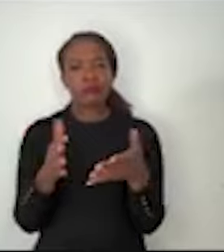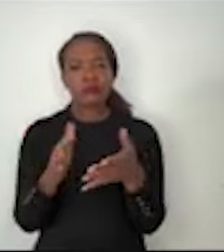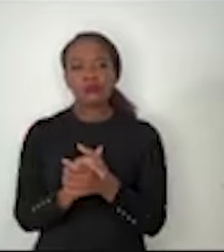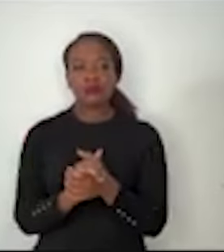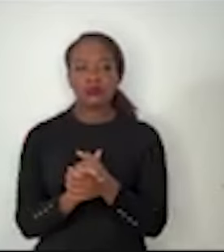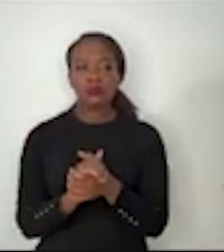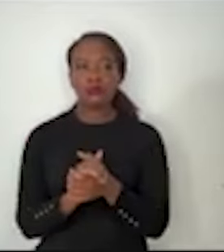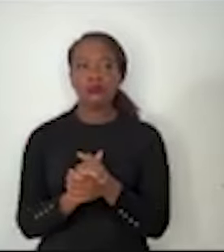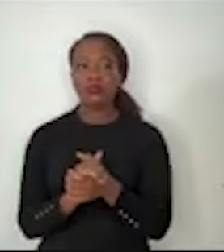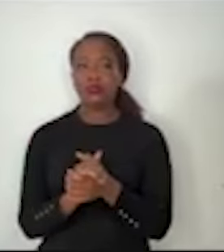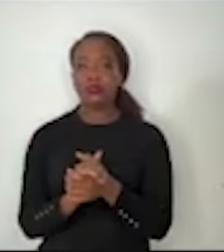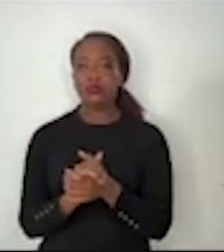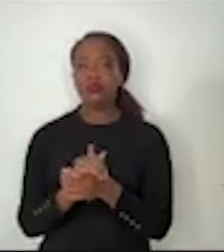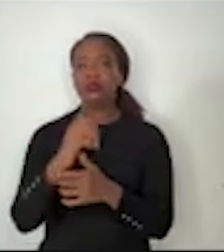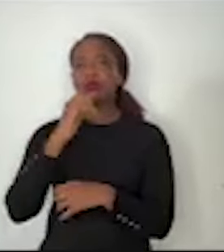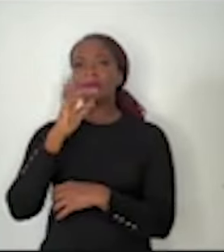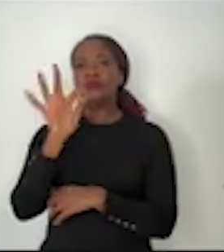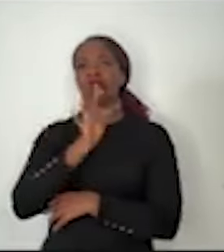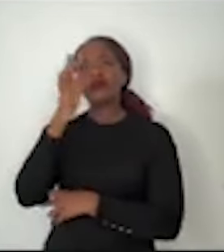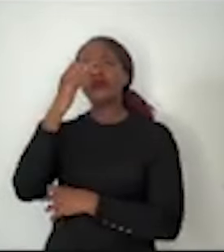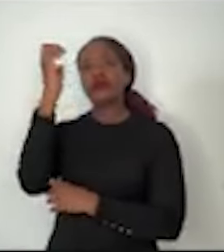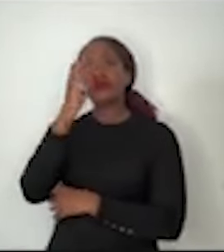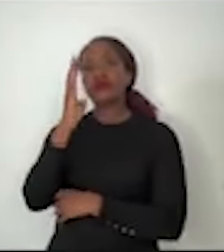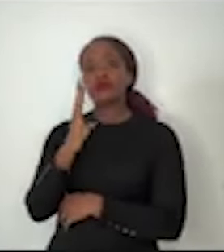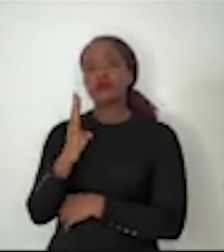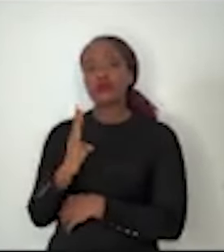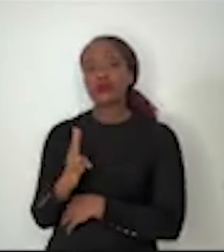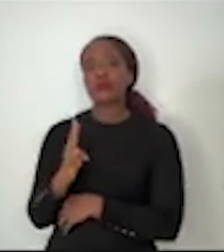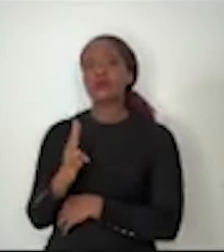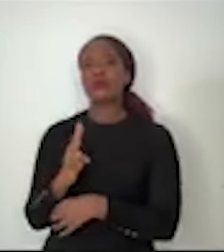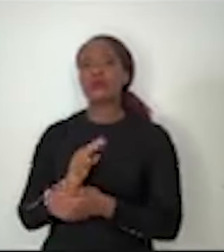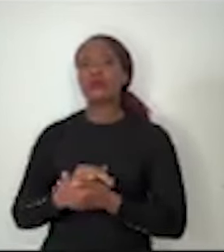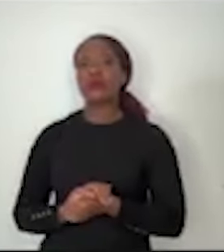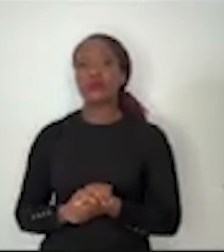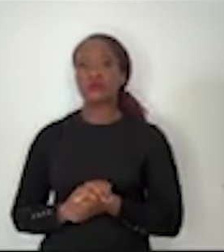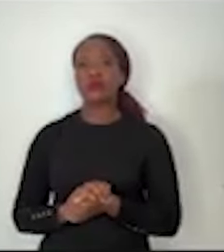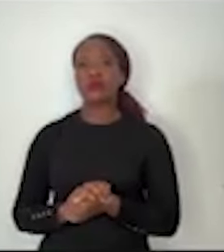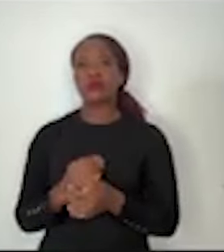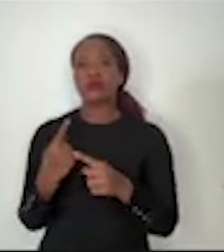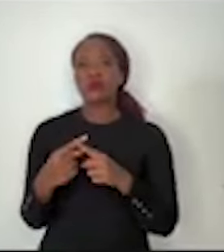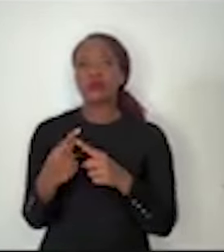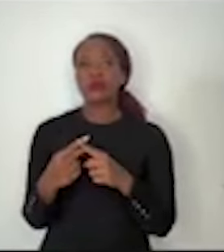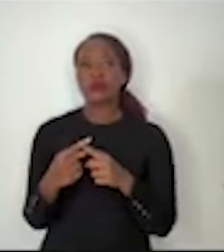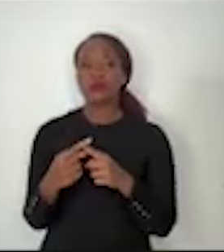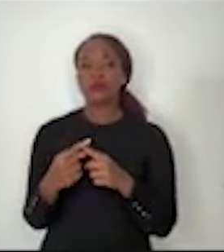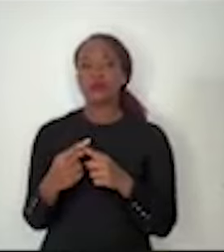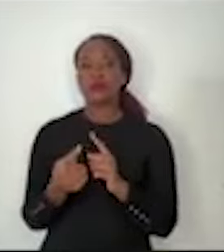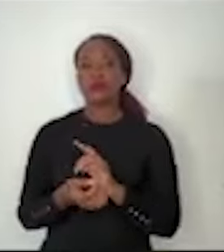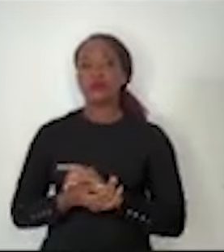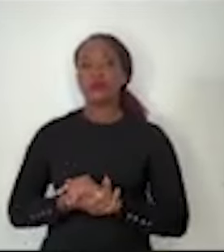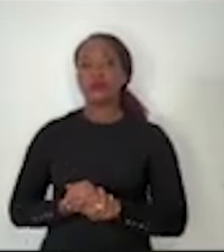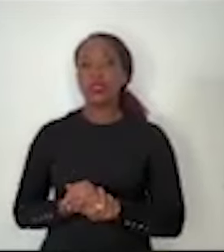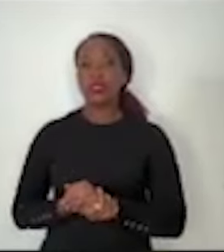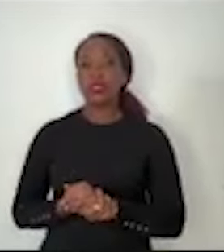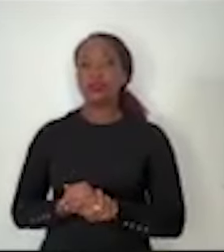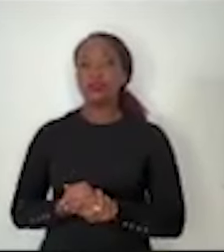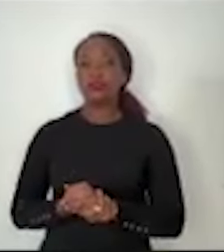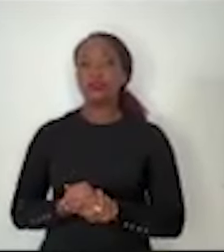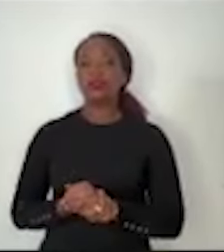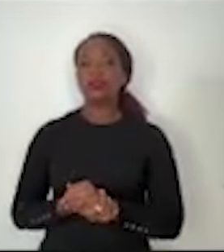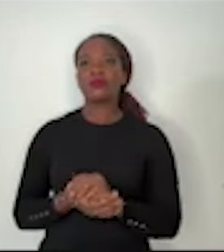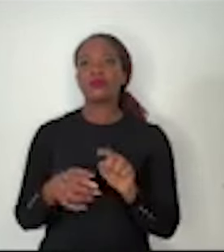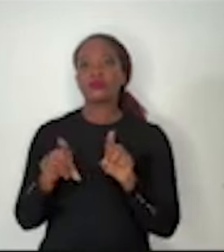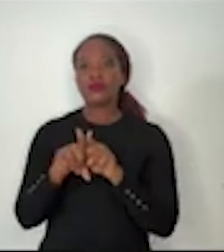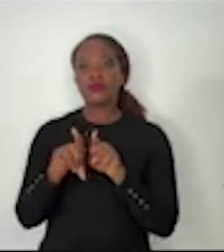Brasil é um excelente polo de atração para investimentos de todo o mundo